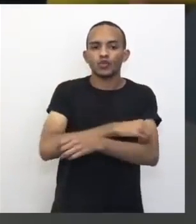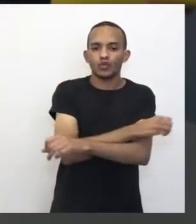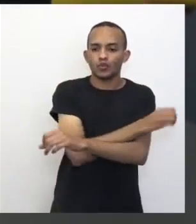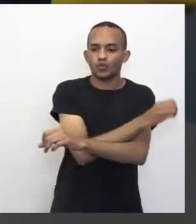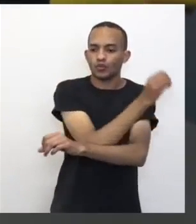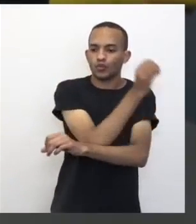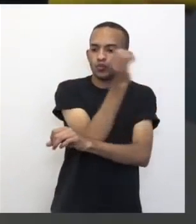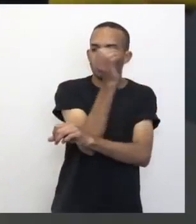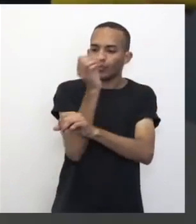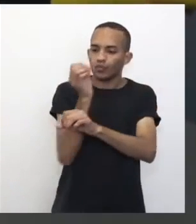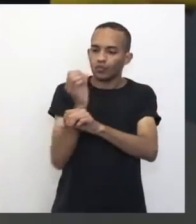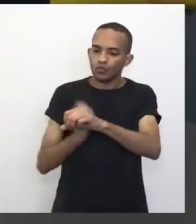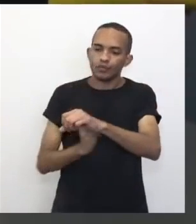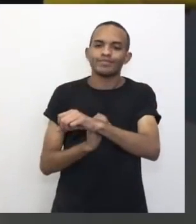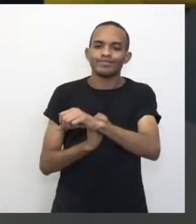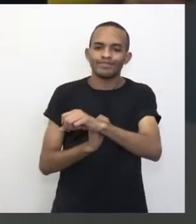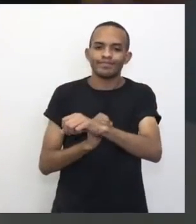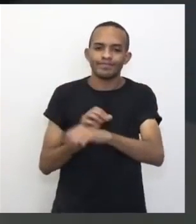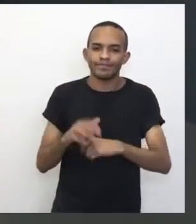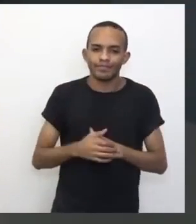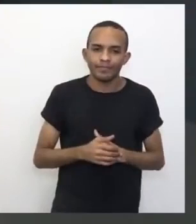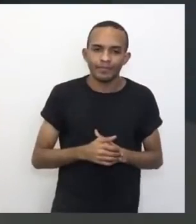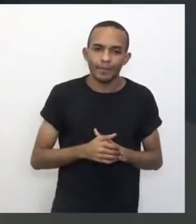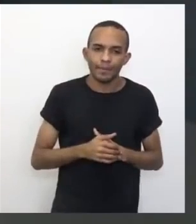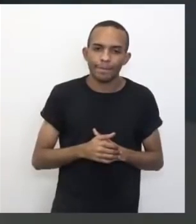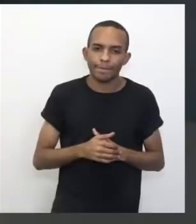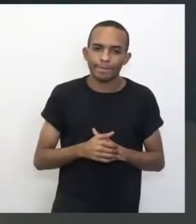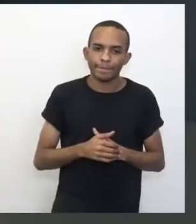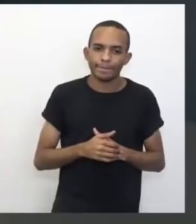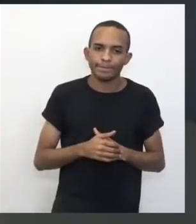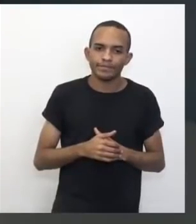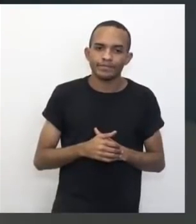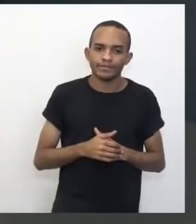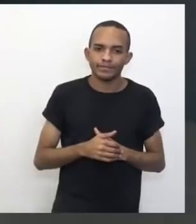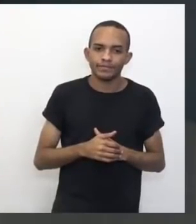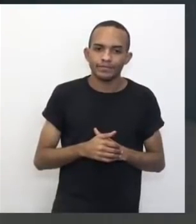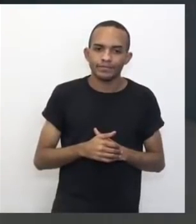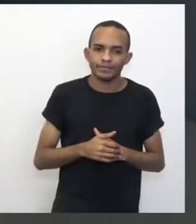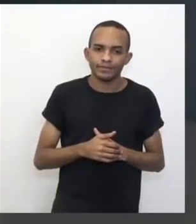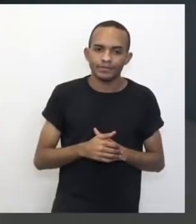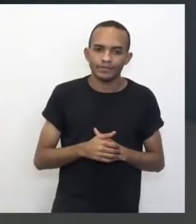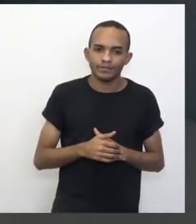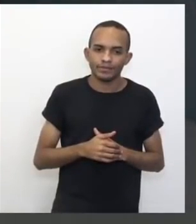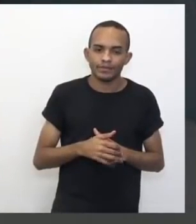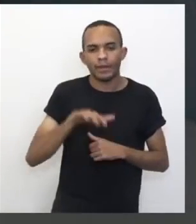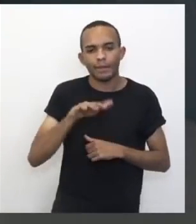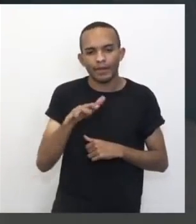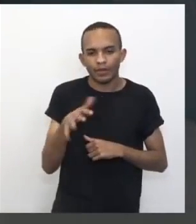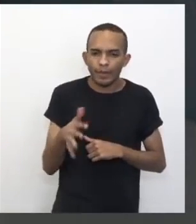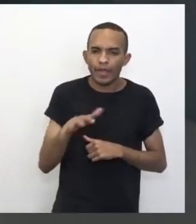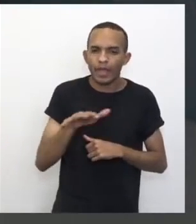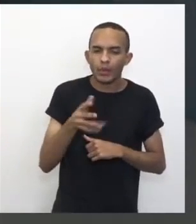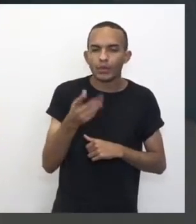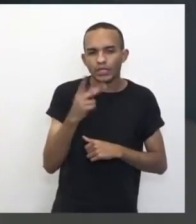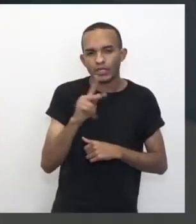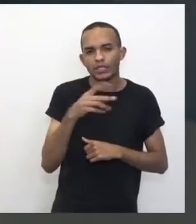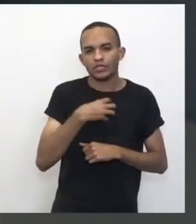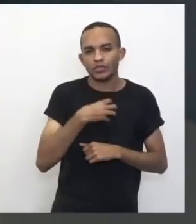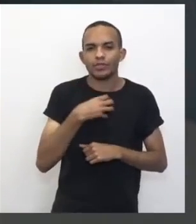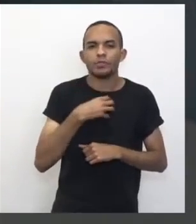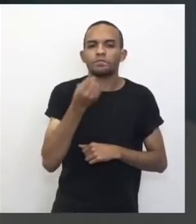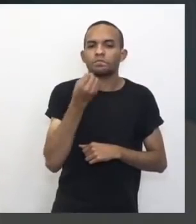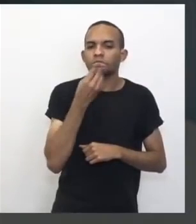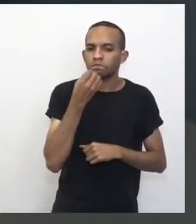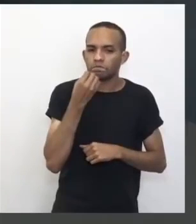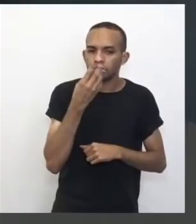horas, Olha aí, que legal. Ponteiro mexendo. menos. É, então, ó. Isso foi muito legal. Olha aí. Então, seria mais ou menos assim, ó. Muito